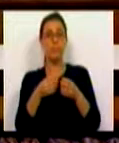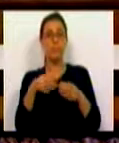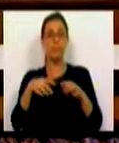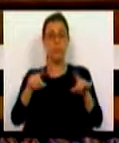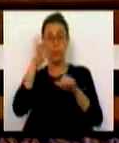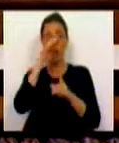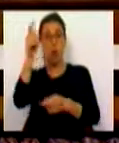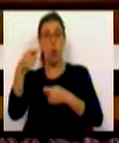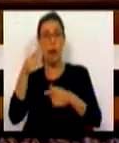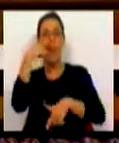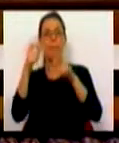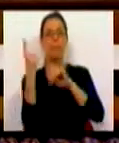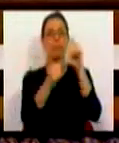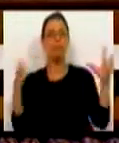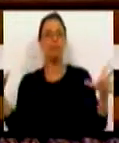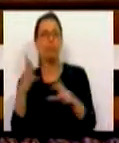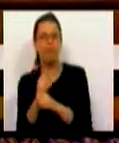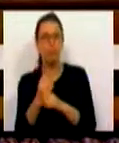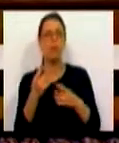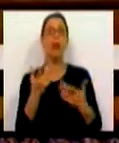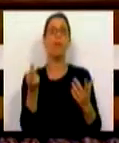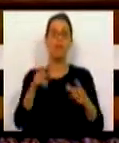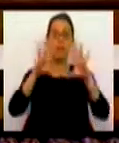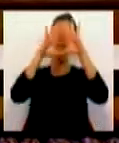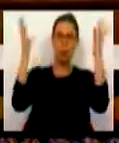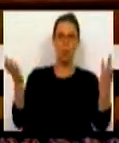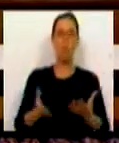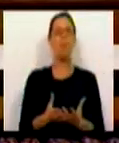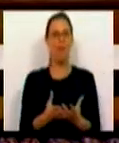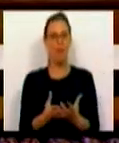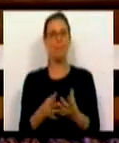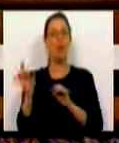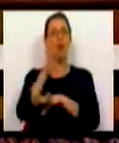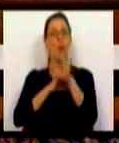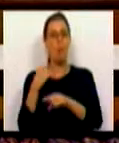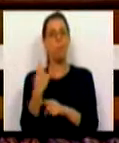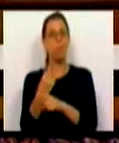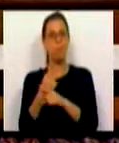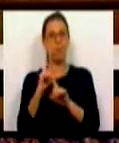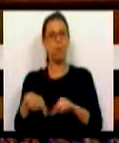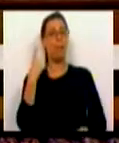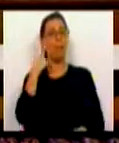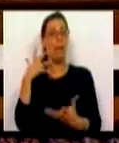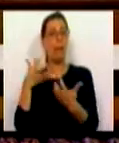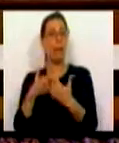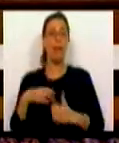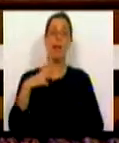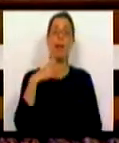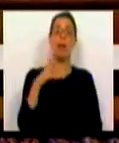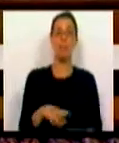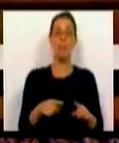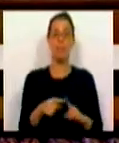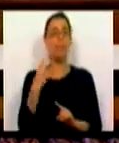dos espaços rurais é um fenómeno global que se acentuou na Europa no pós-guerra, em Portugal,